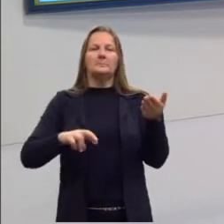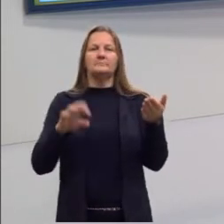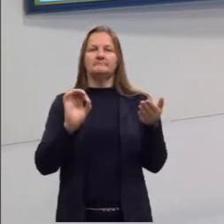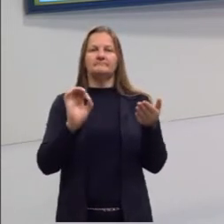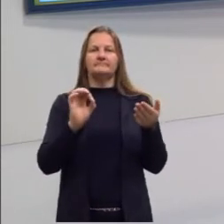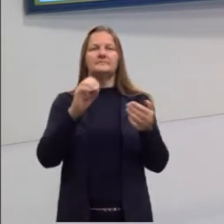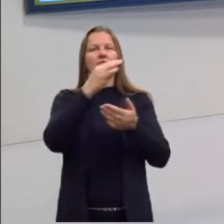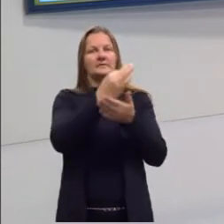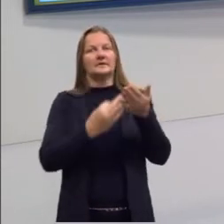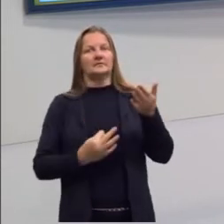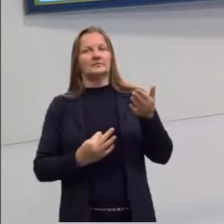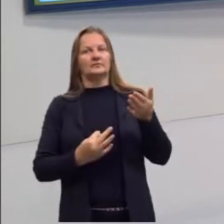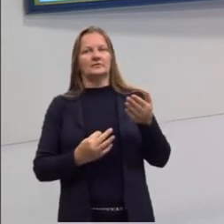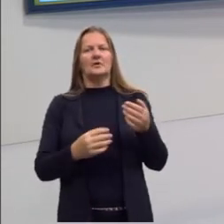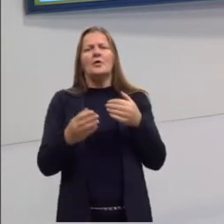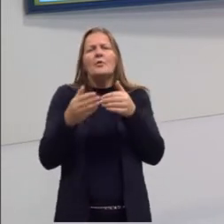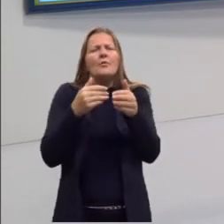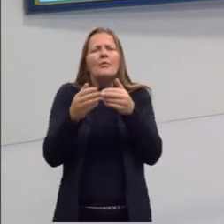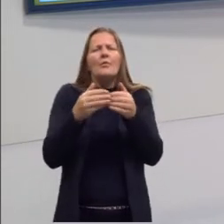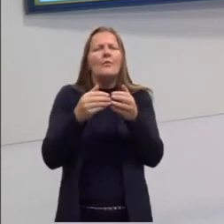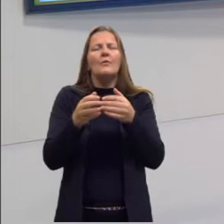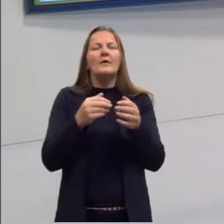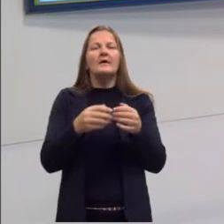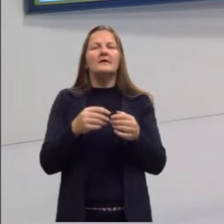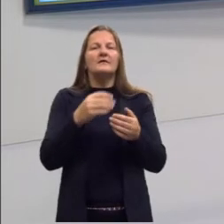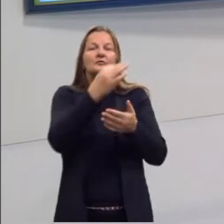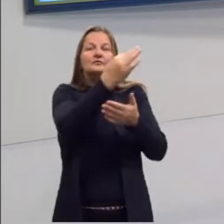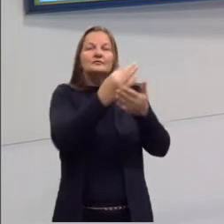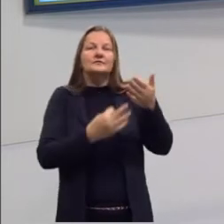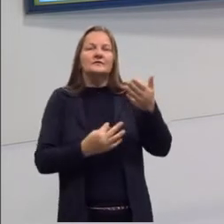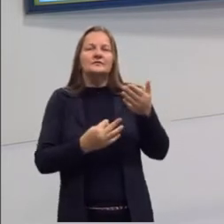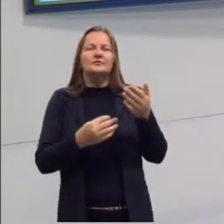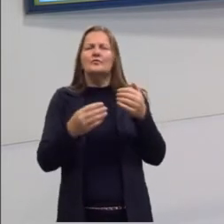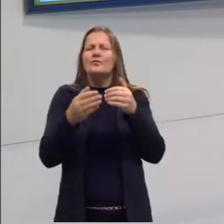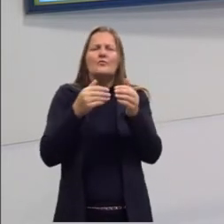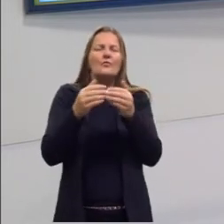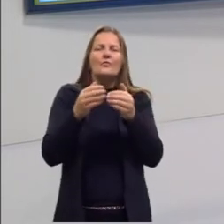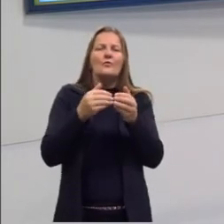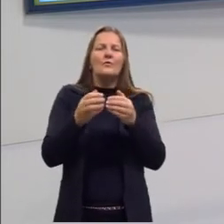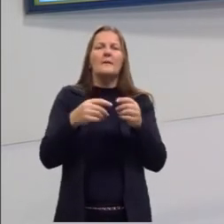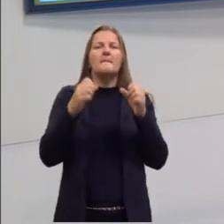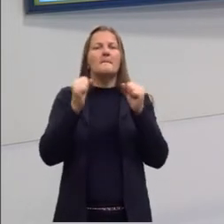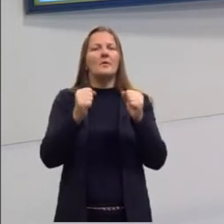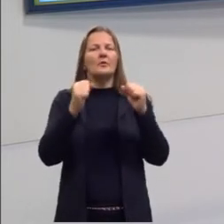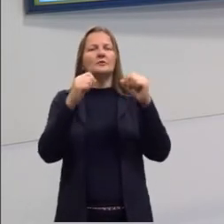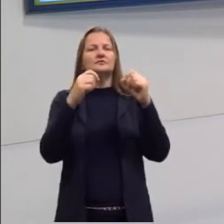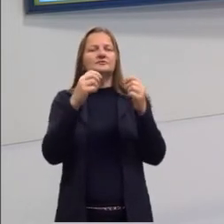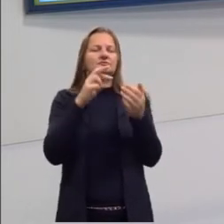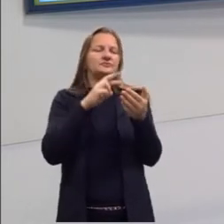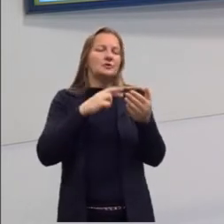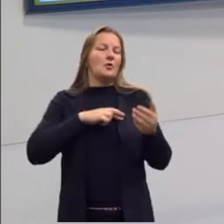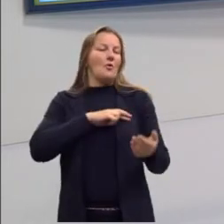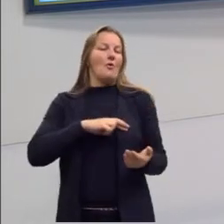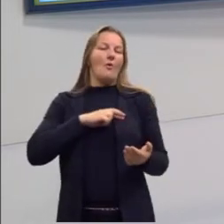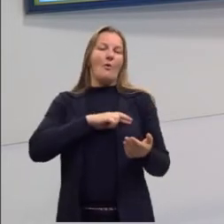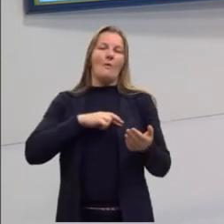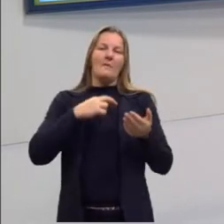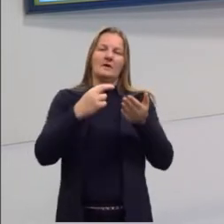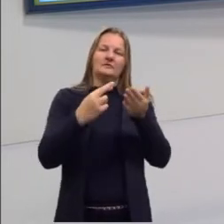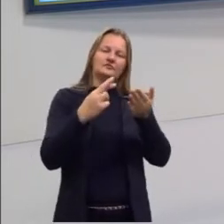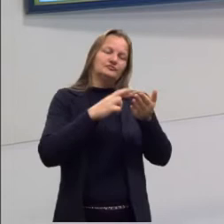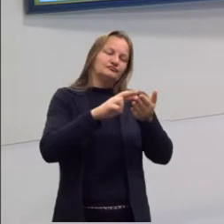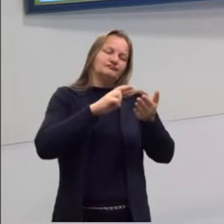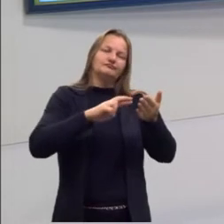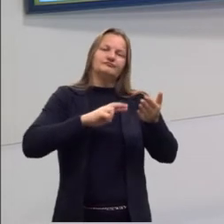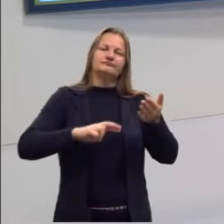redação é um texto. Quando aqui a gente fala em texto, a gente tá falando de... Pode ser um romance inteiro, uma obra